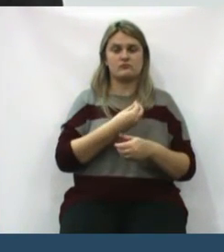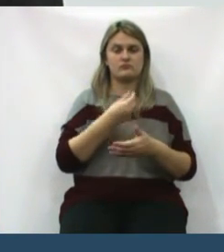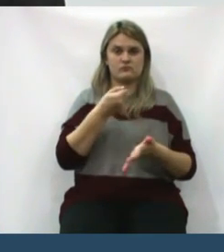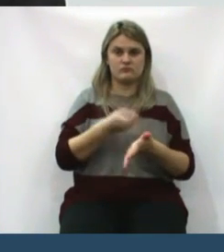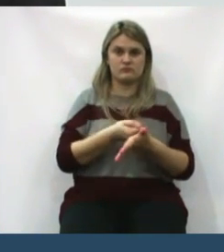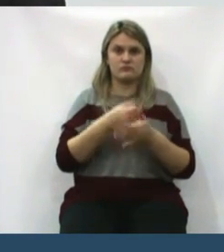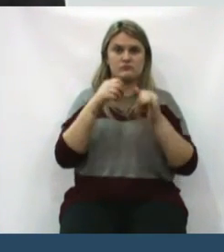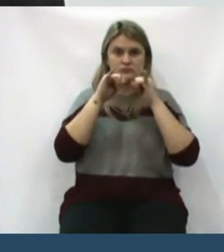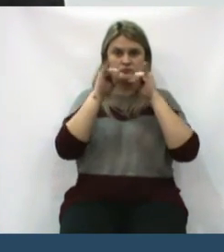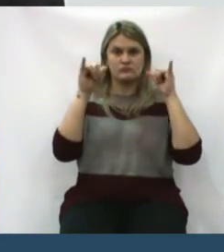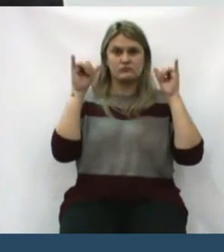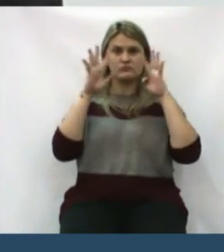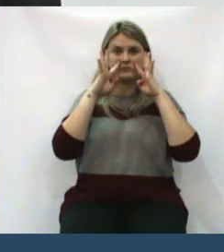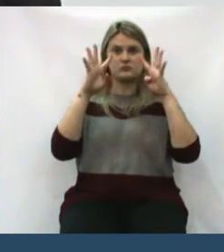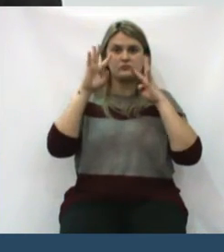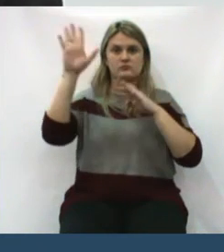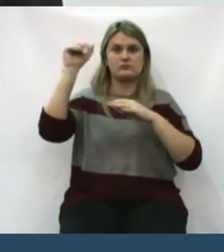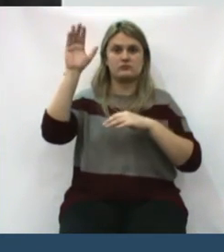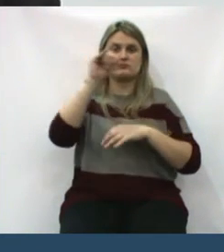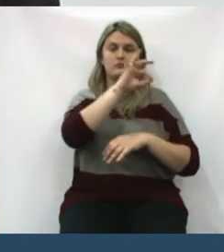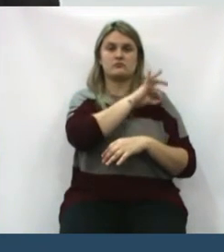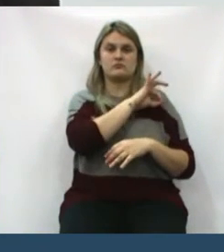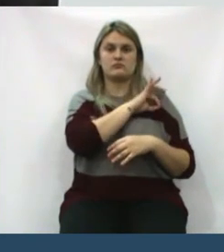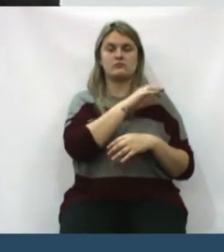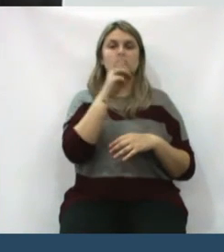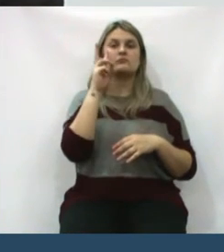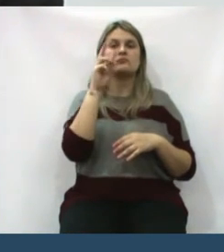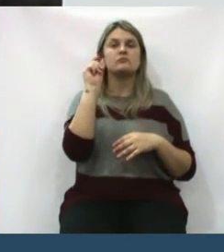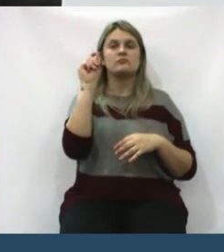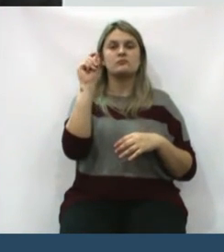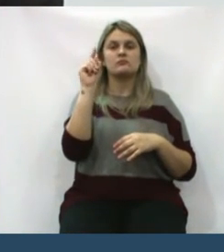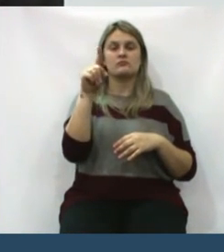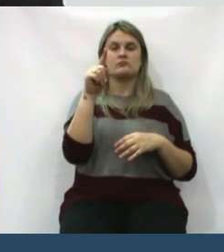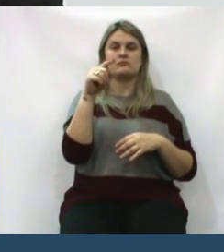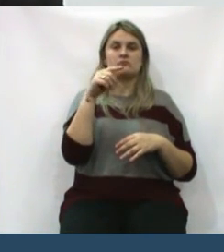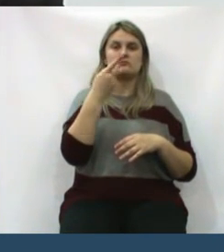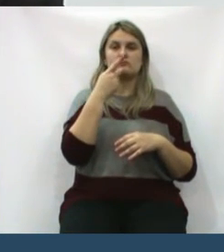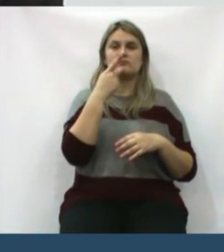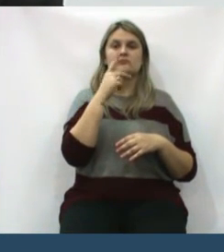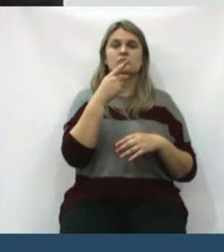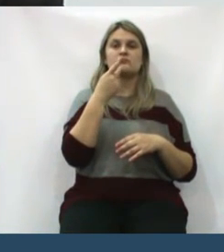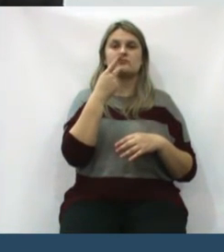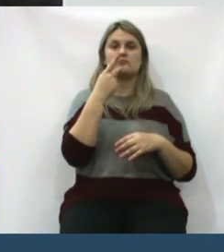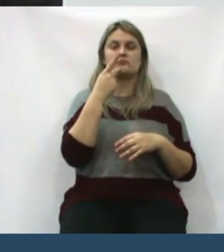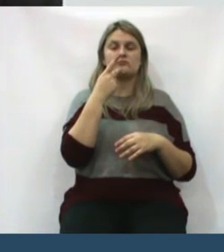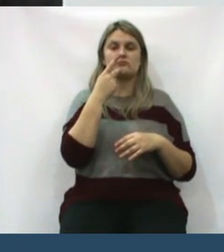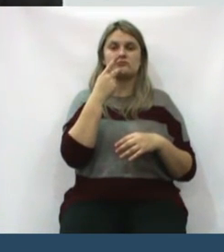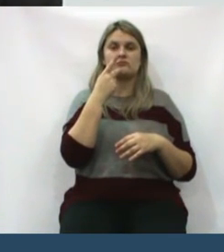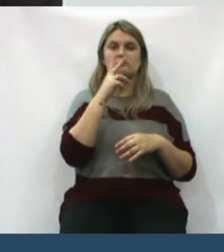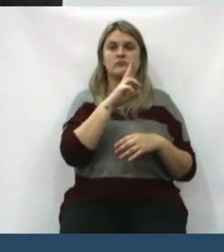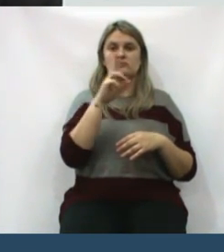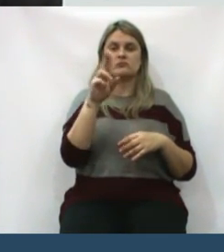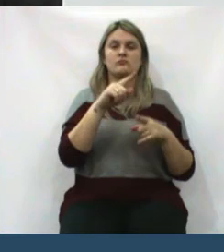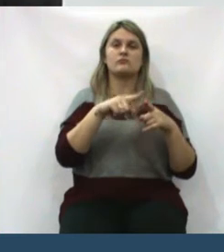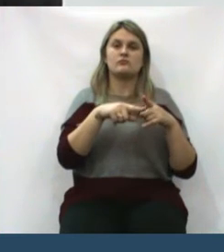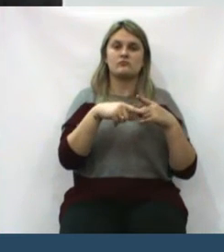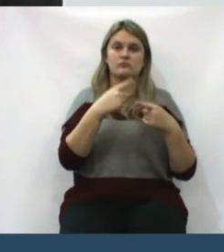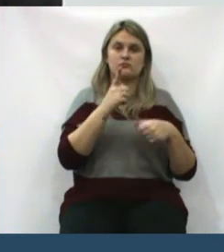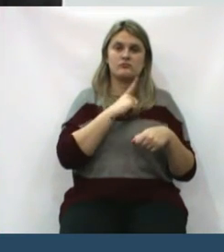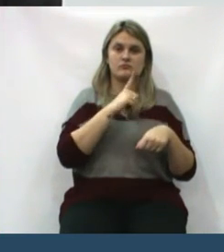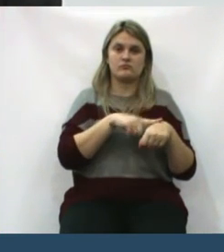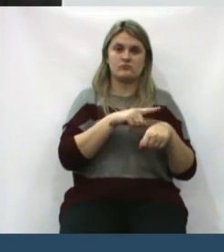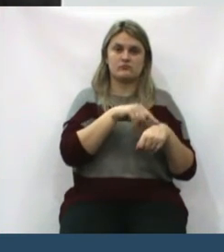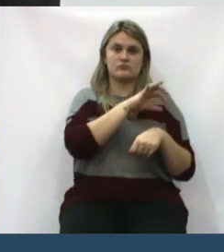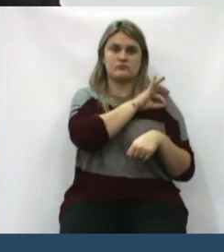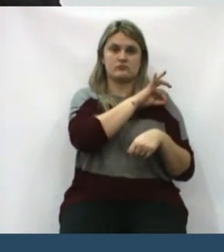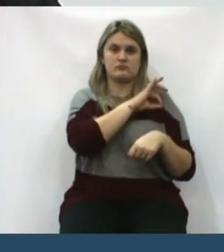alertar a polícia, chamar a polícia ou qualquer um. Lógico que ninguém vai dar o coa, arrisca aí, mas qualquer um tem